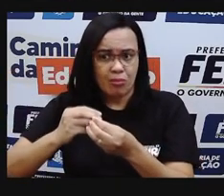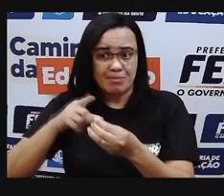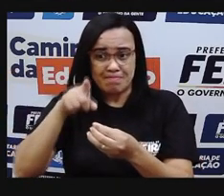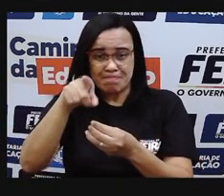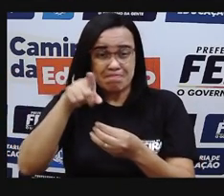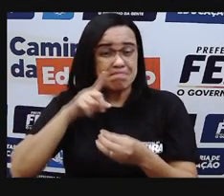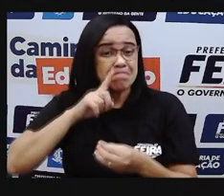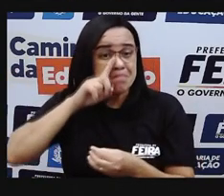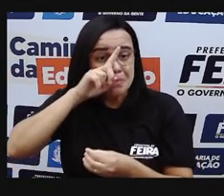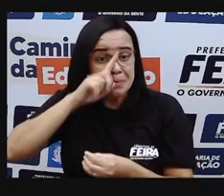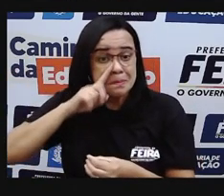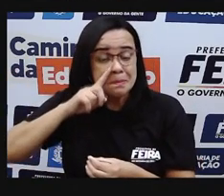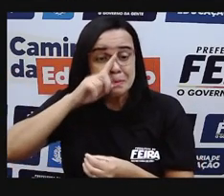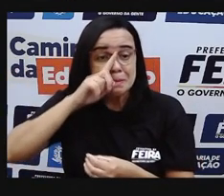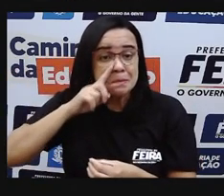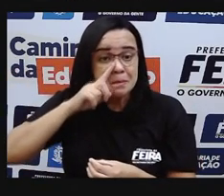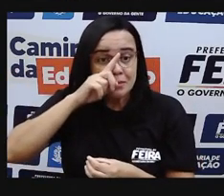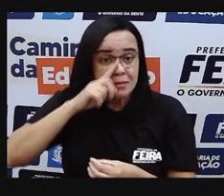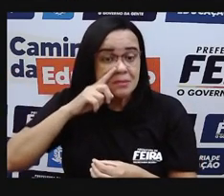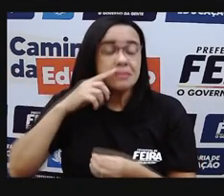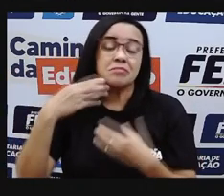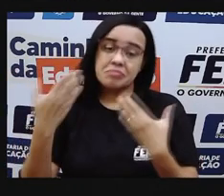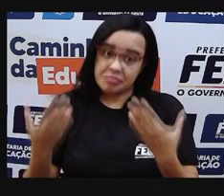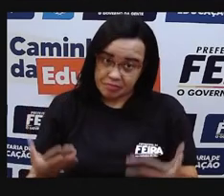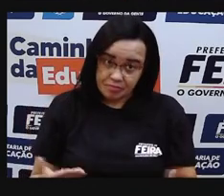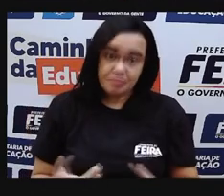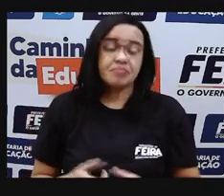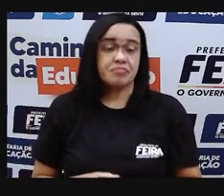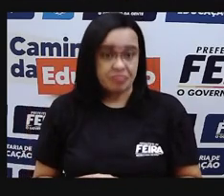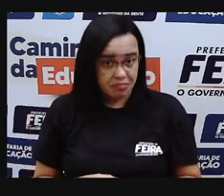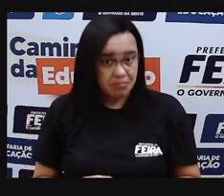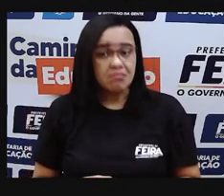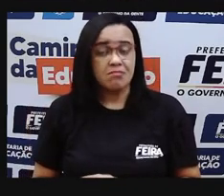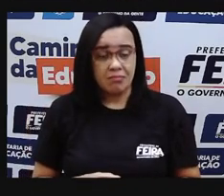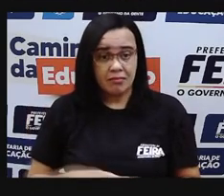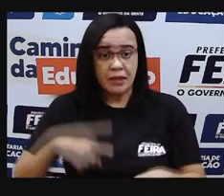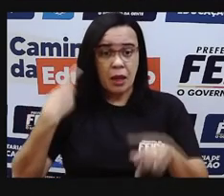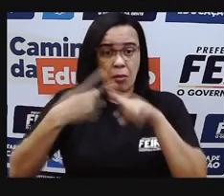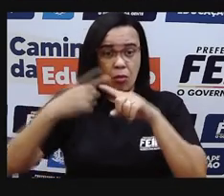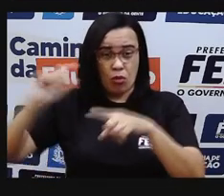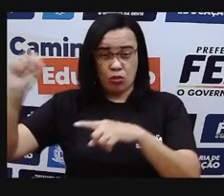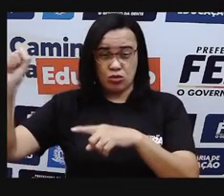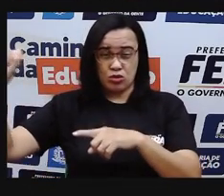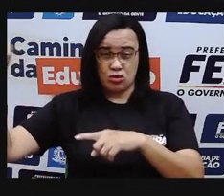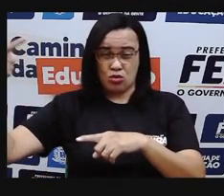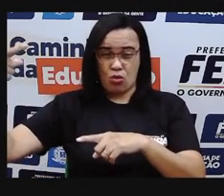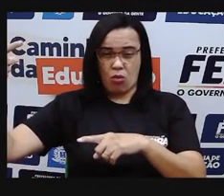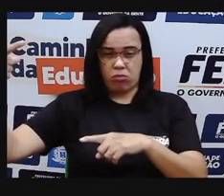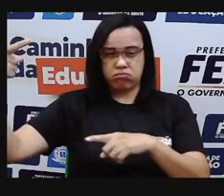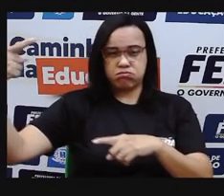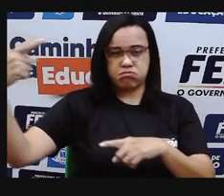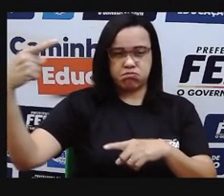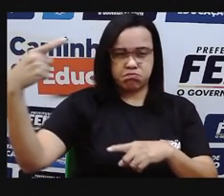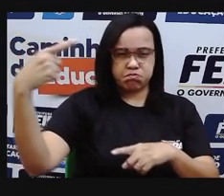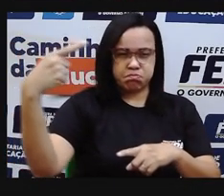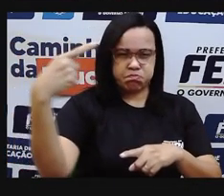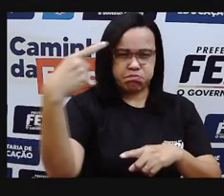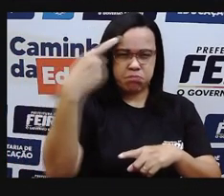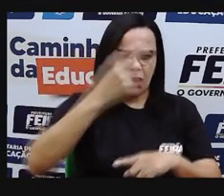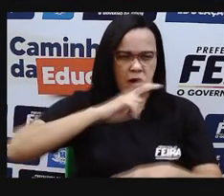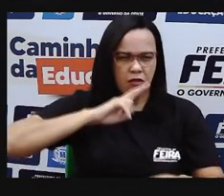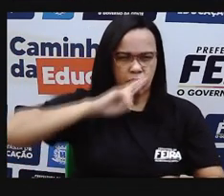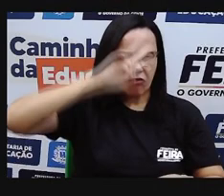O que é acontece, Pró? Esses raios, né, vindos do Sol, eles são, eles podem ser